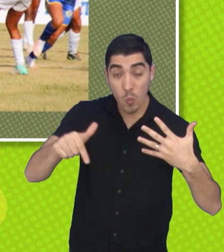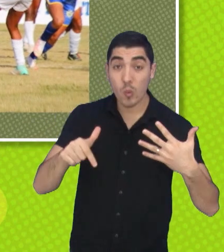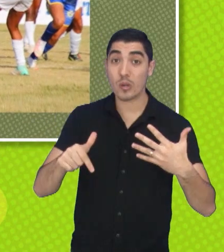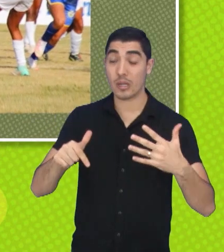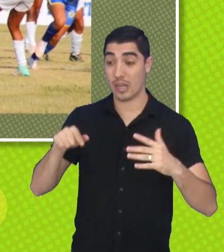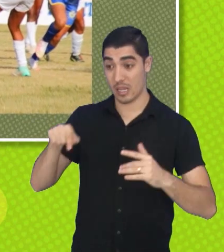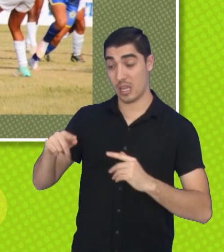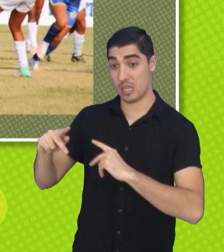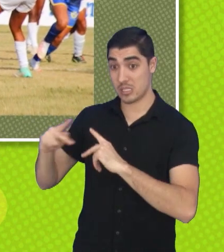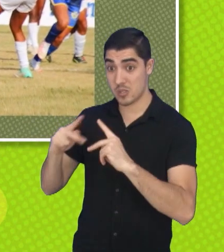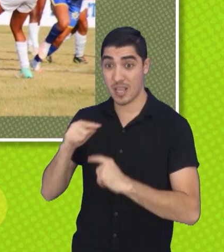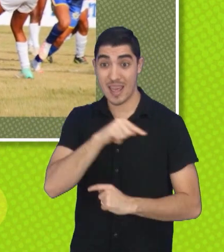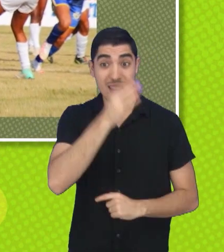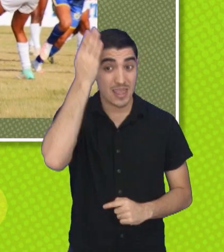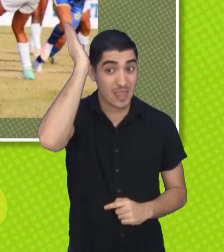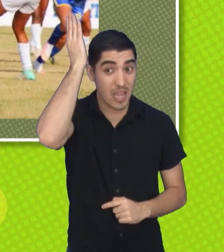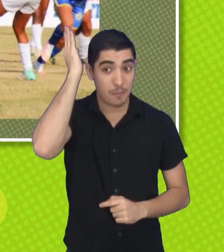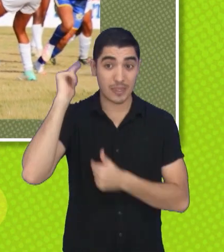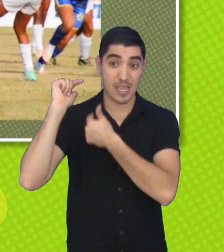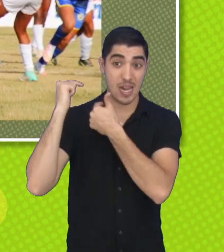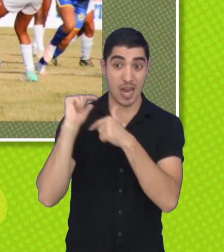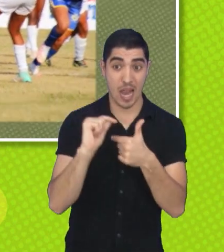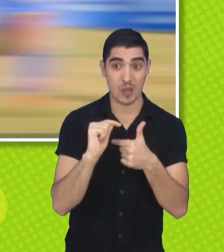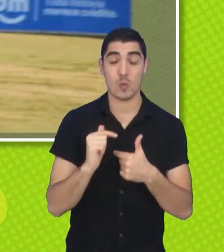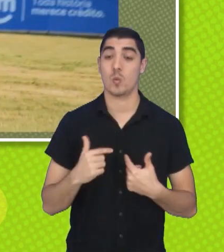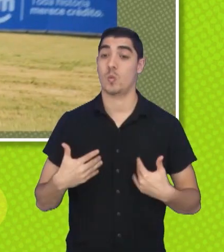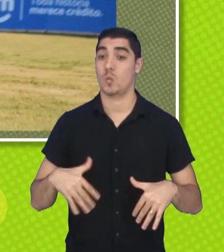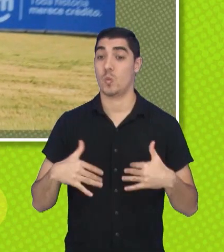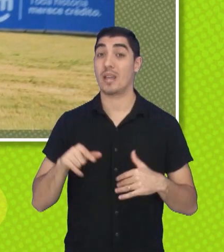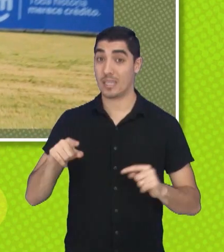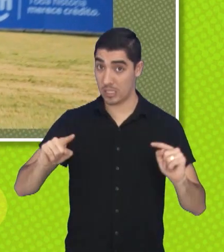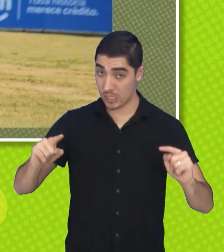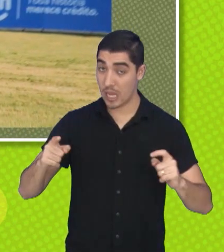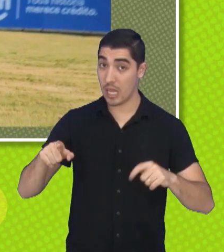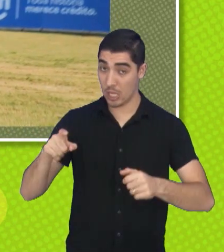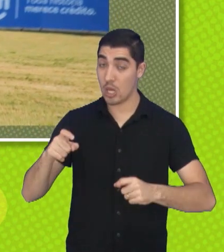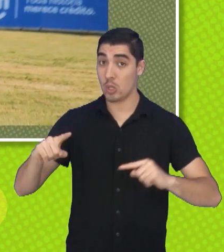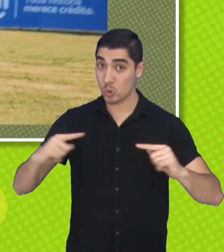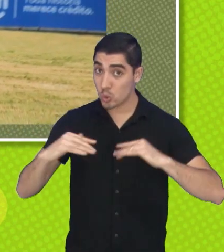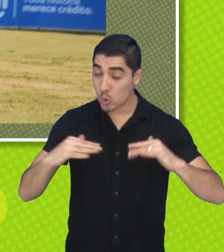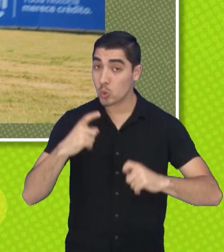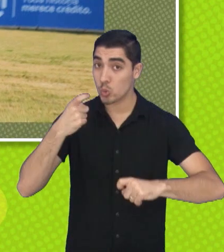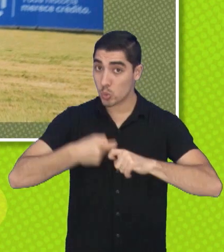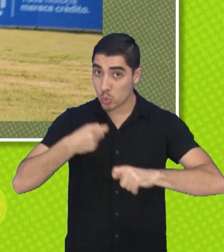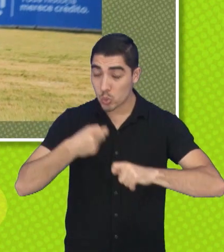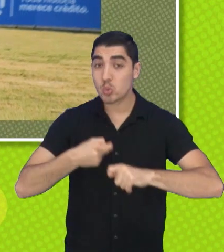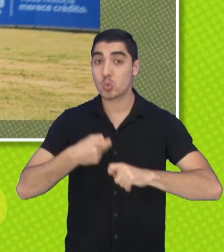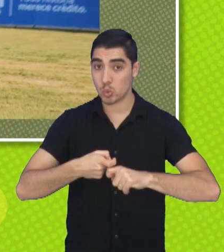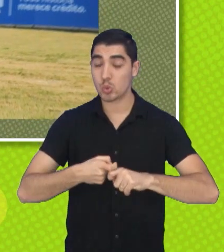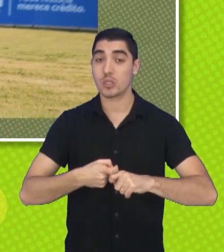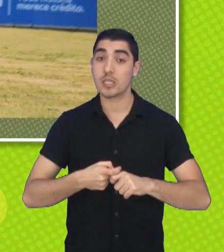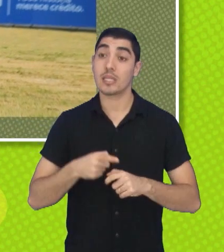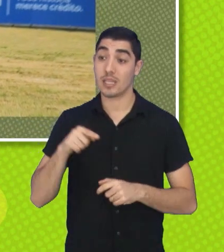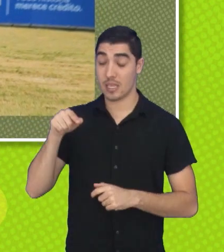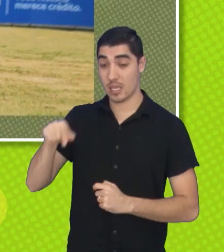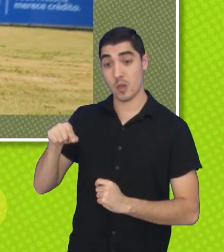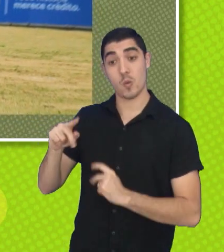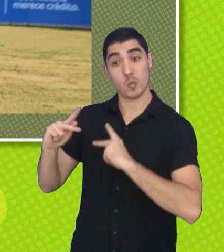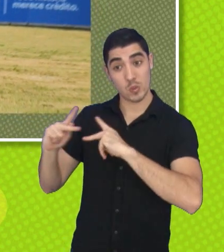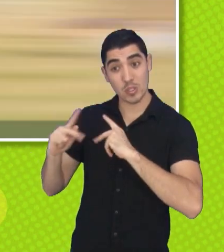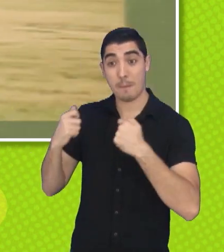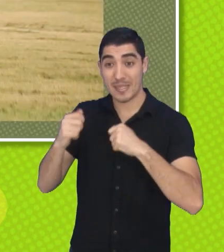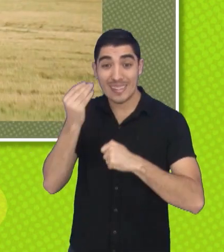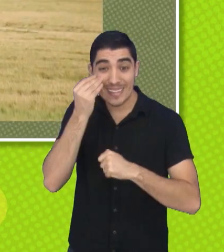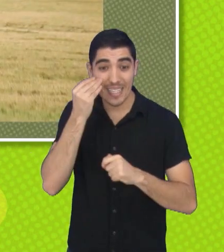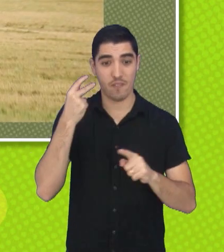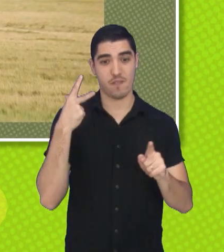Ou seja, é um jogo, né? Vai ser um jogo nervoso por ser clássico, ainda mais tendo essa necessidade da vitória. Taubaté